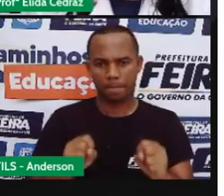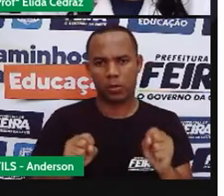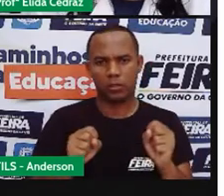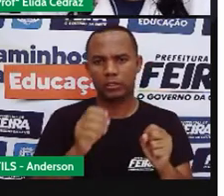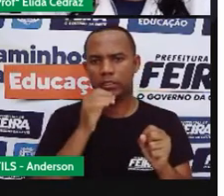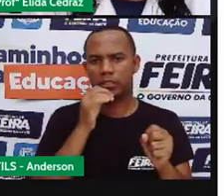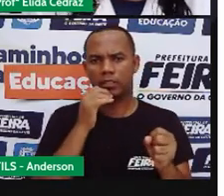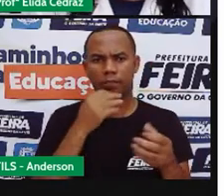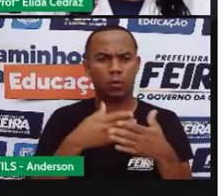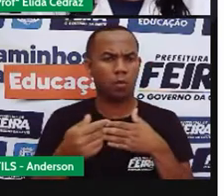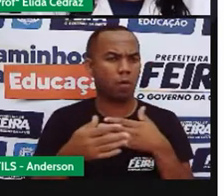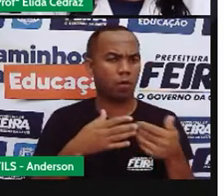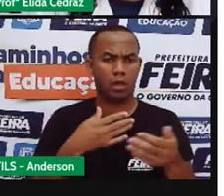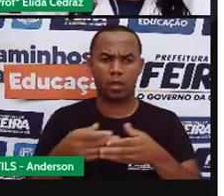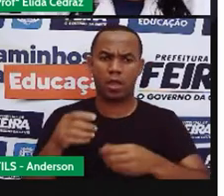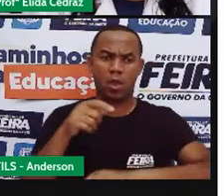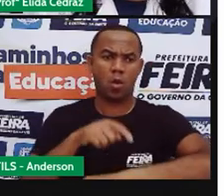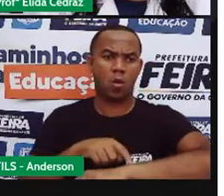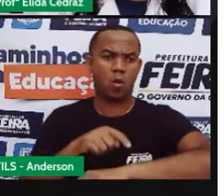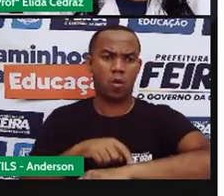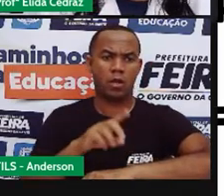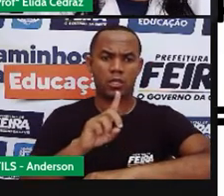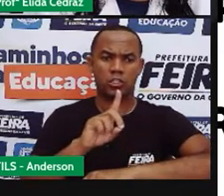a qualquer hora do dia e da noite.